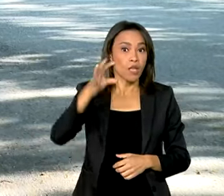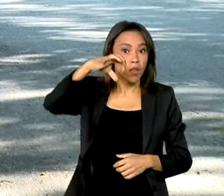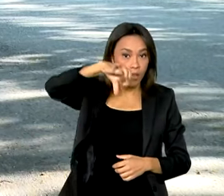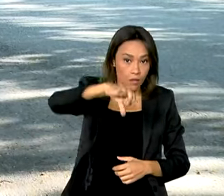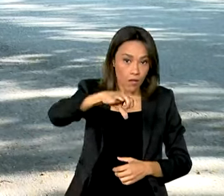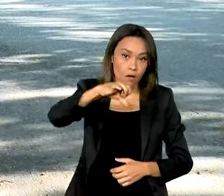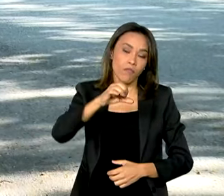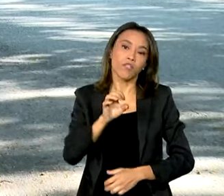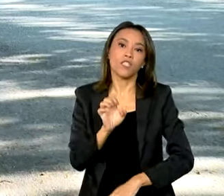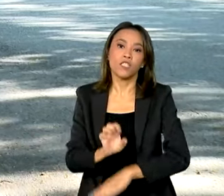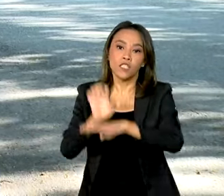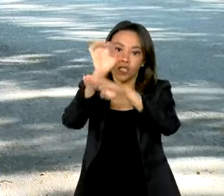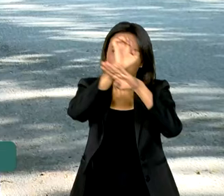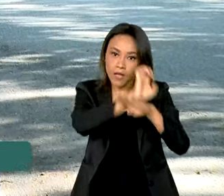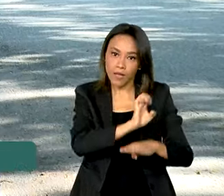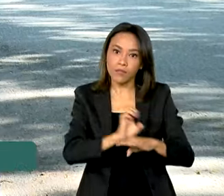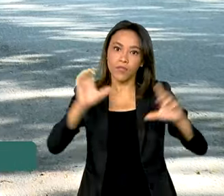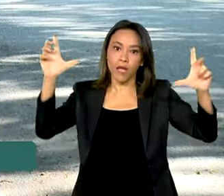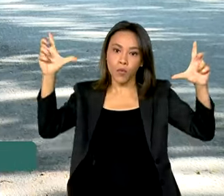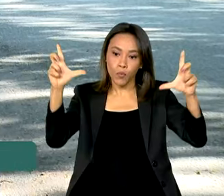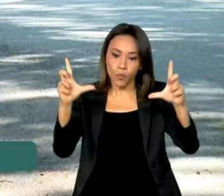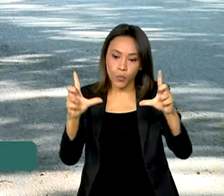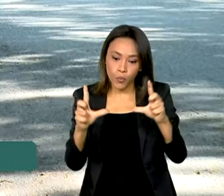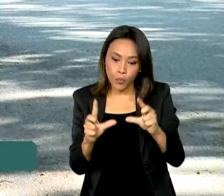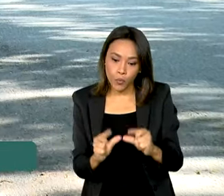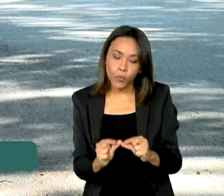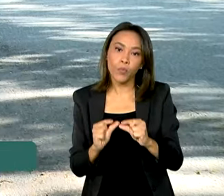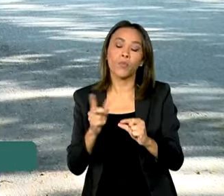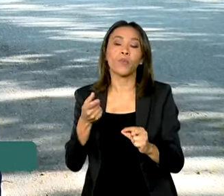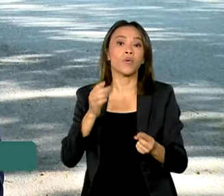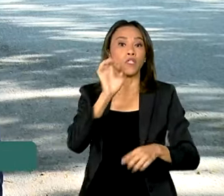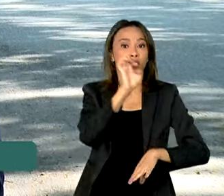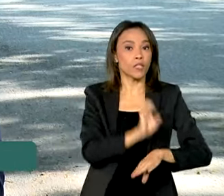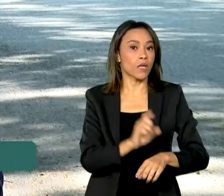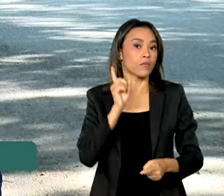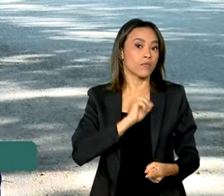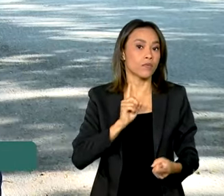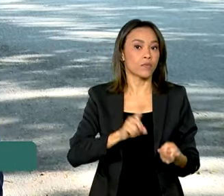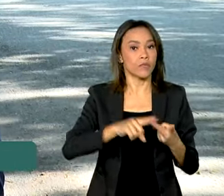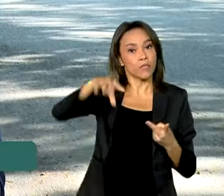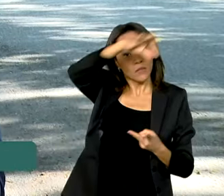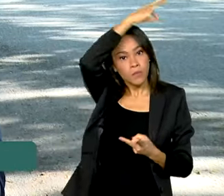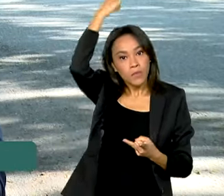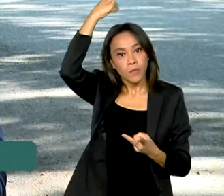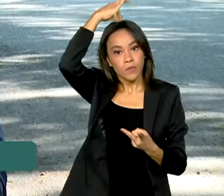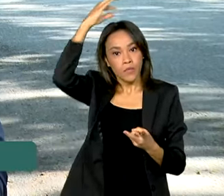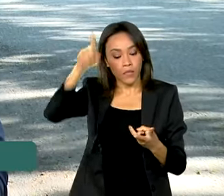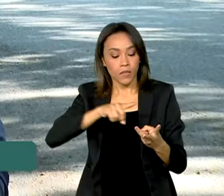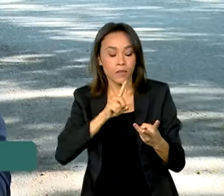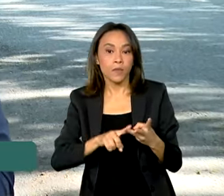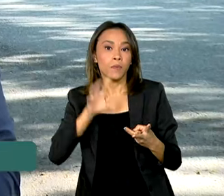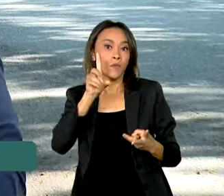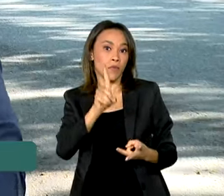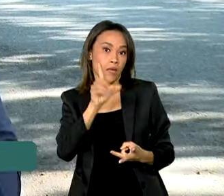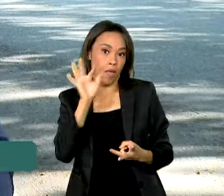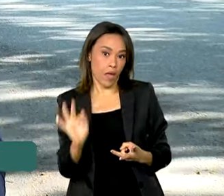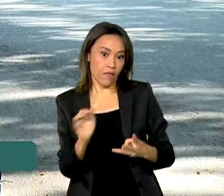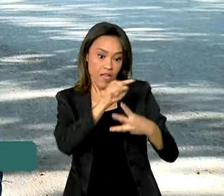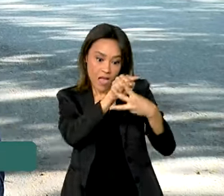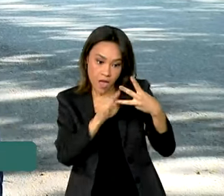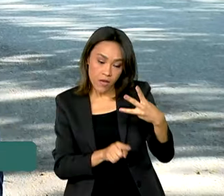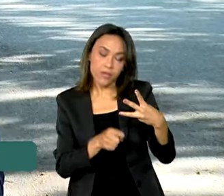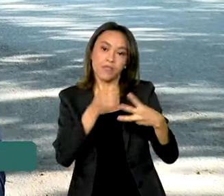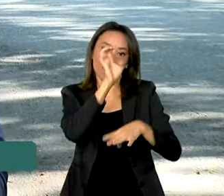que apresentam tendência de queda, incluindo Minas Gerais, Espírito Santo e Distrito Federal, que são os